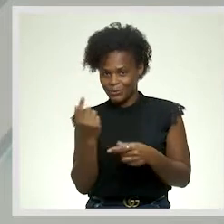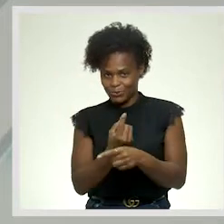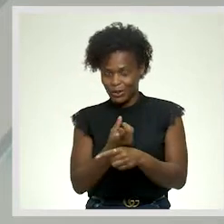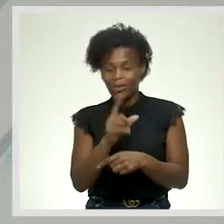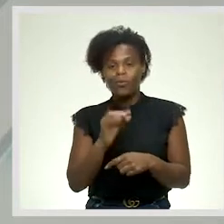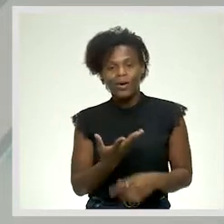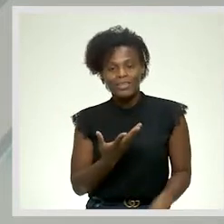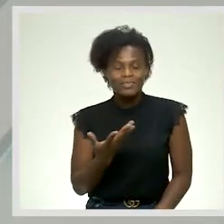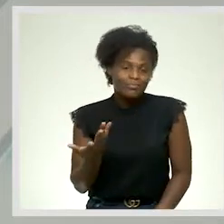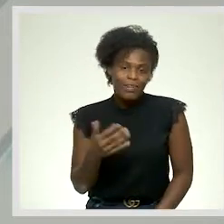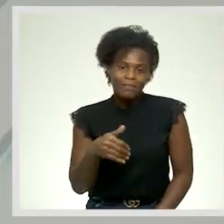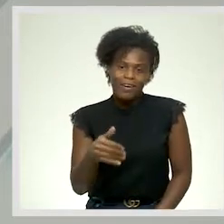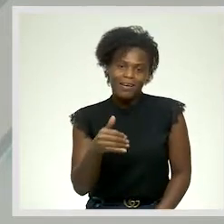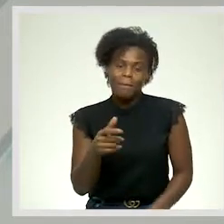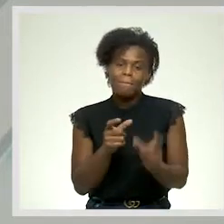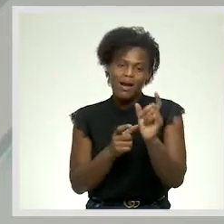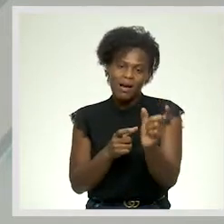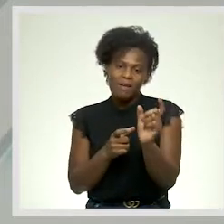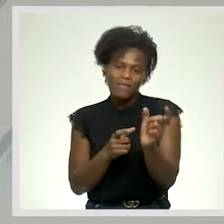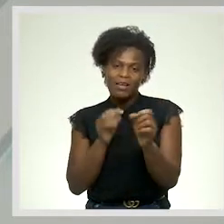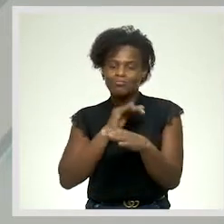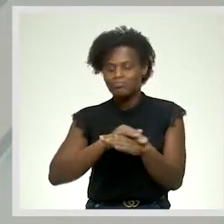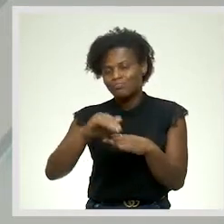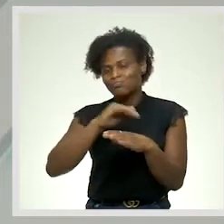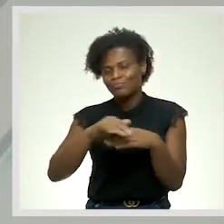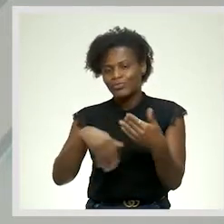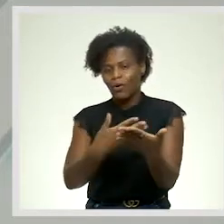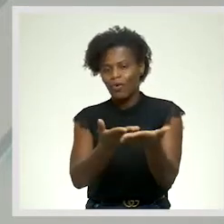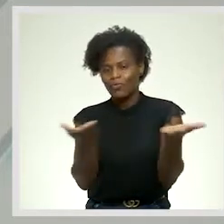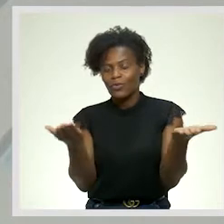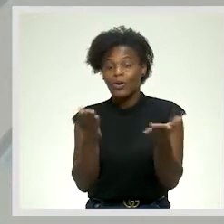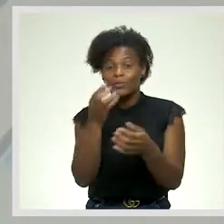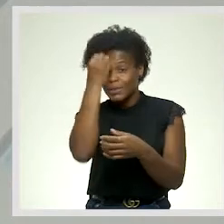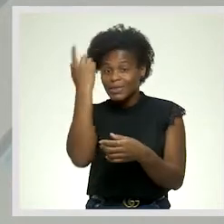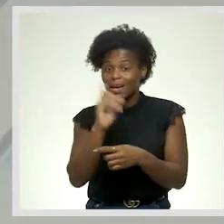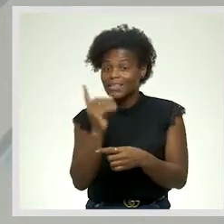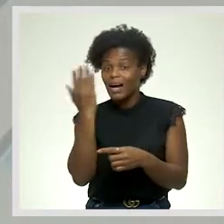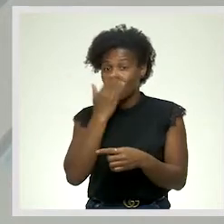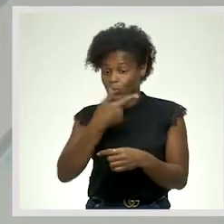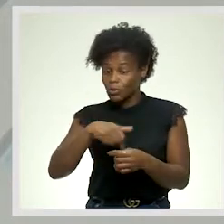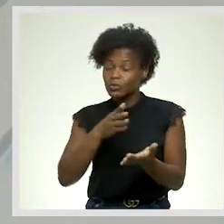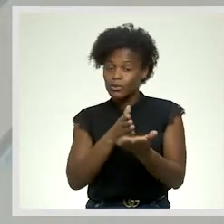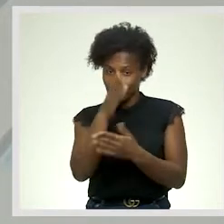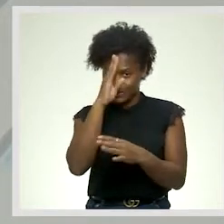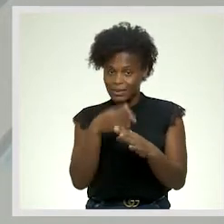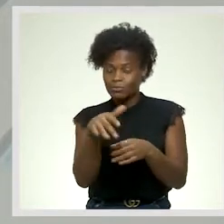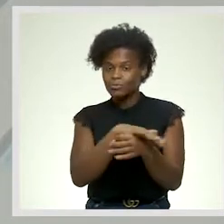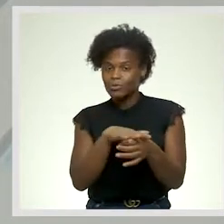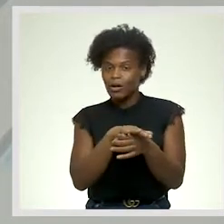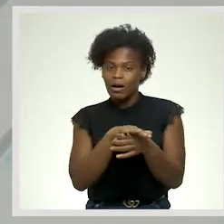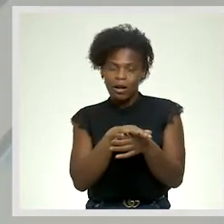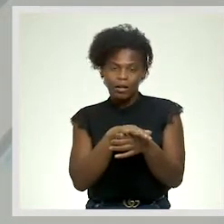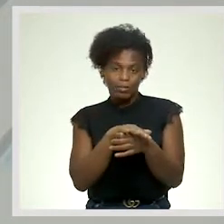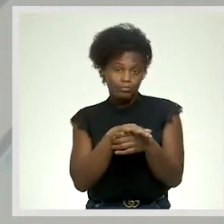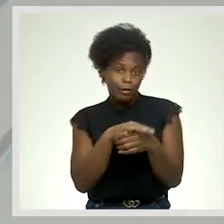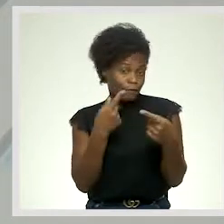aos quais vai uma palavrinha de apreço. Não se esqueçam que as nossas aulas continuam a acontecer num contexto atípico e